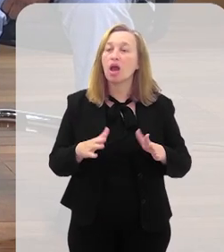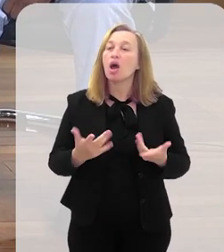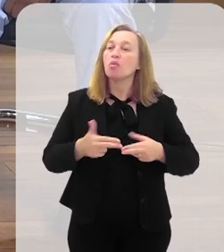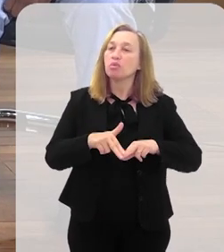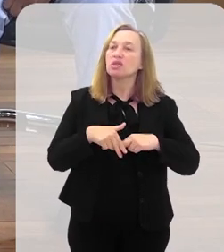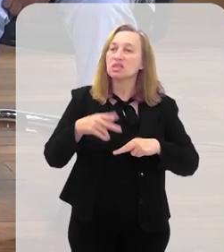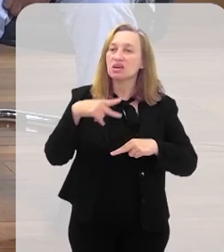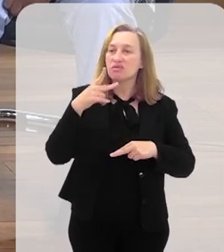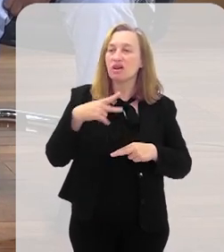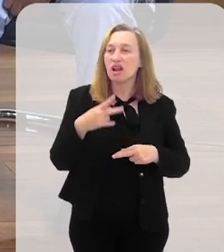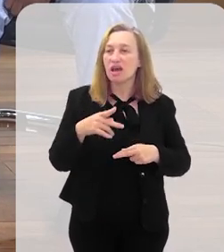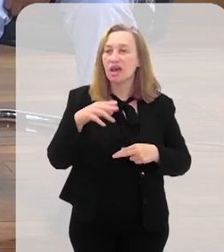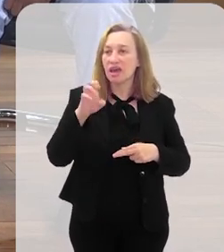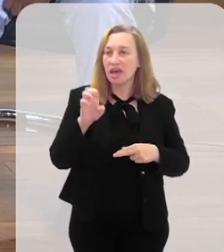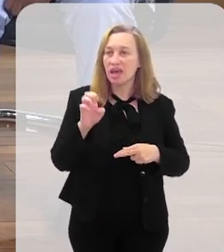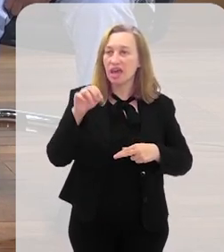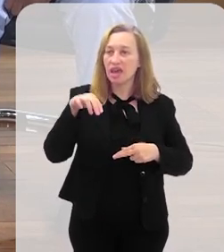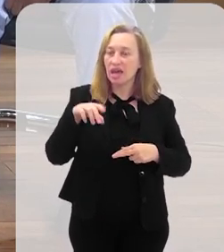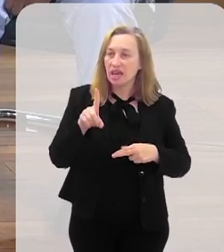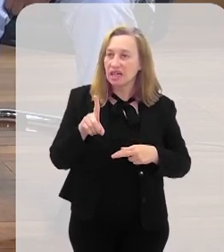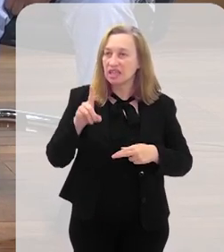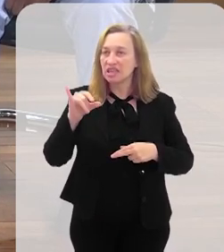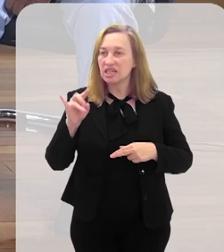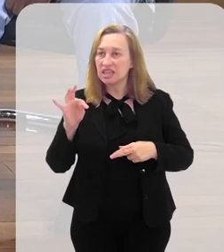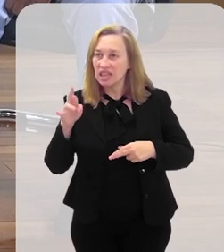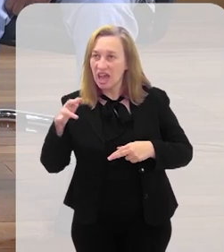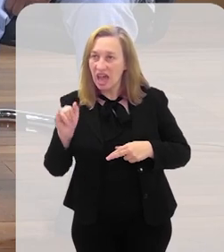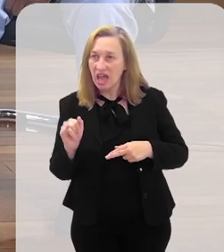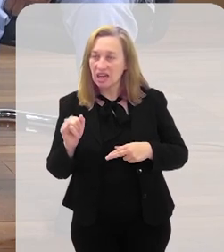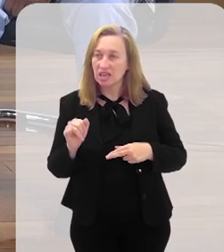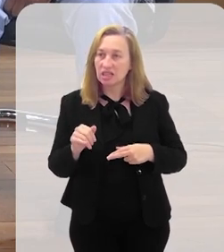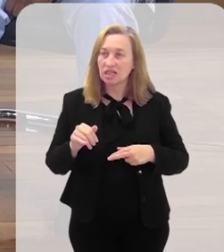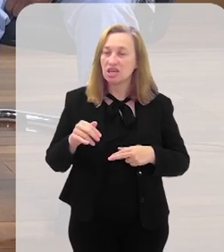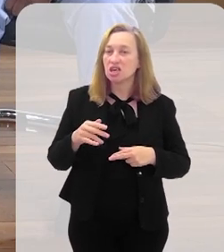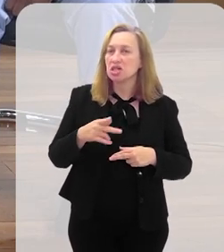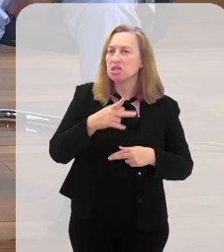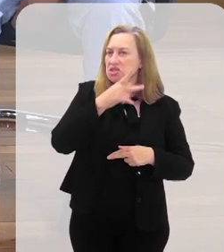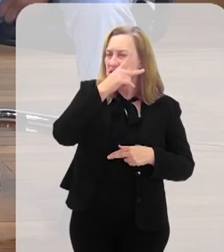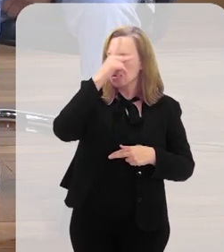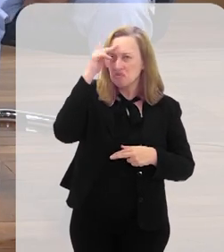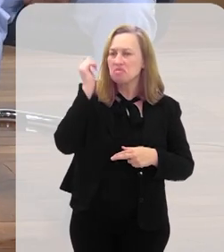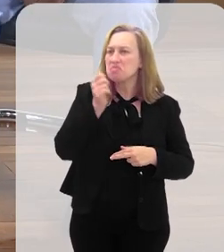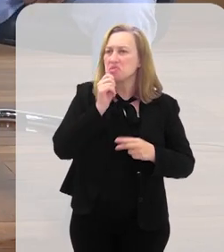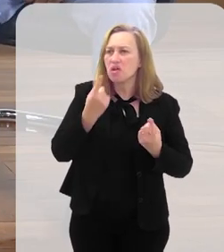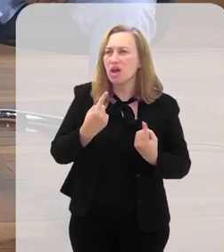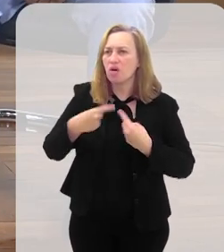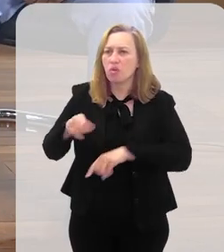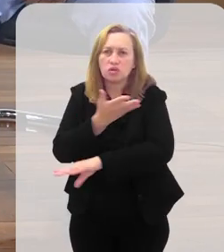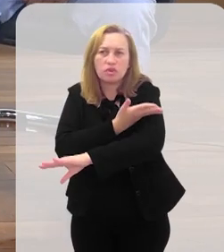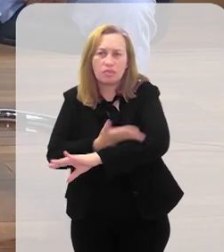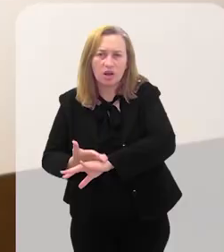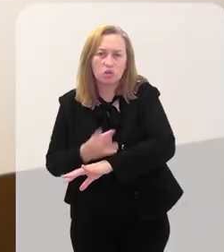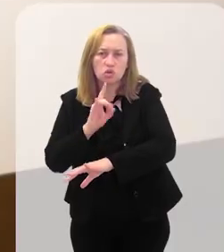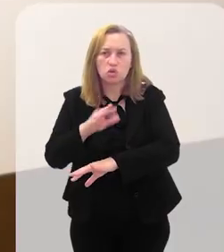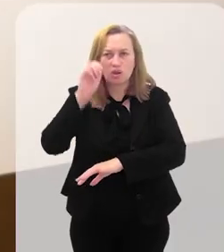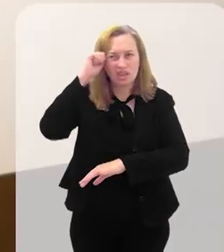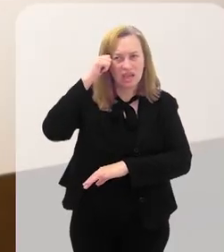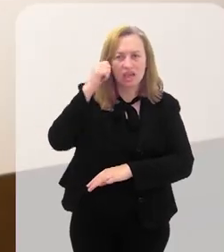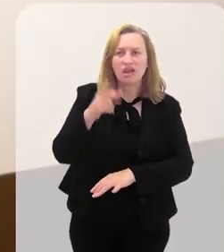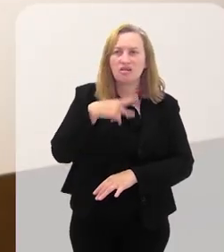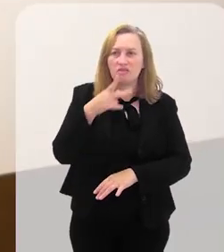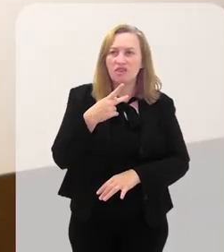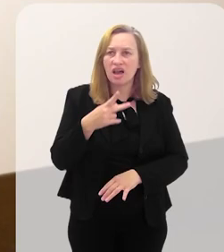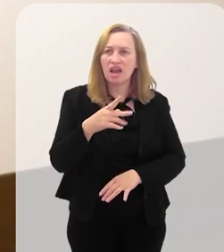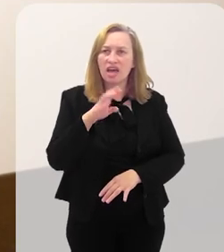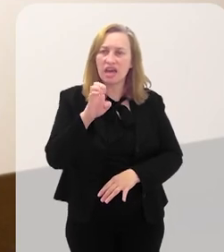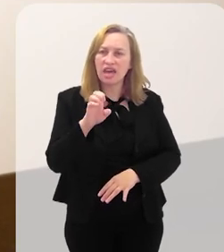Por isso que, quando se fala de questão identitária, temos que tomar cuidado, porque ninguém ataca a identidade branca, que é identitária. O pessoal fala